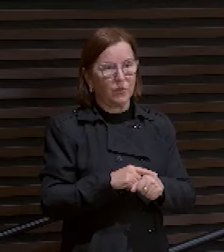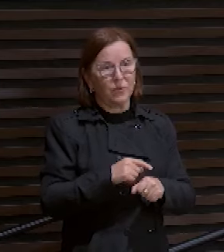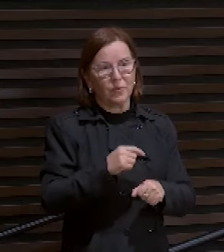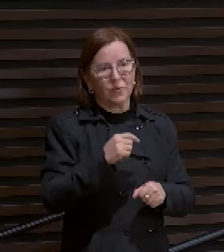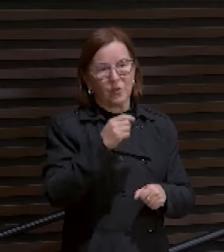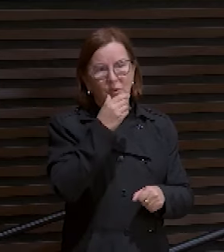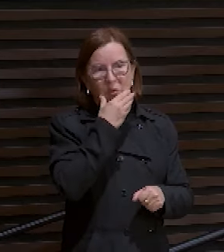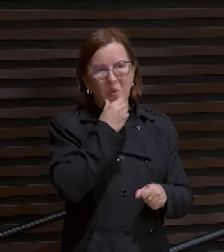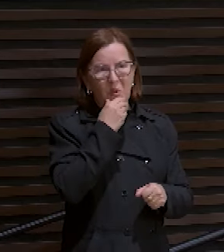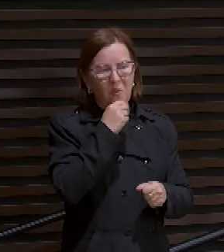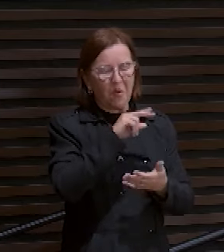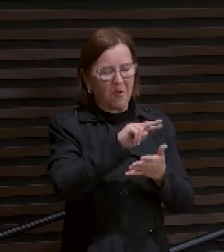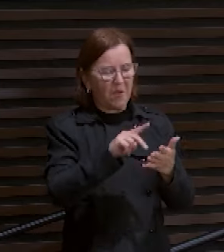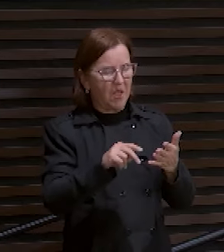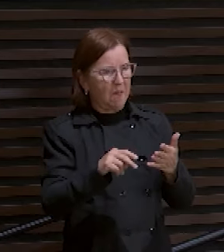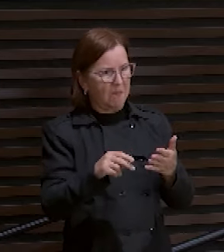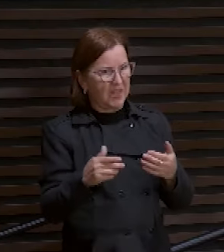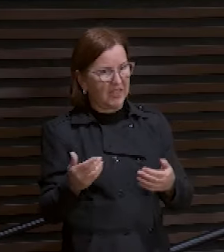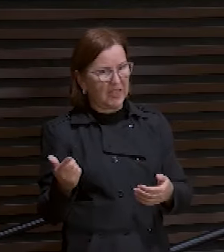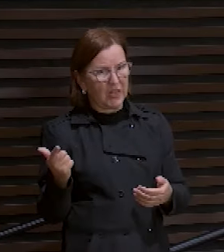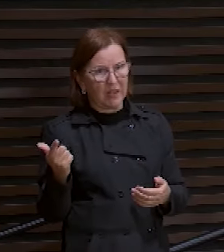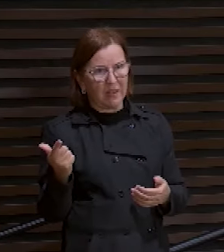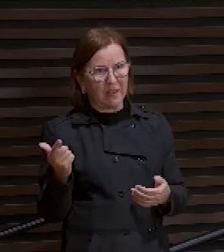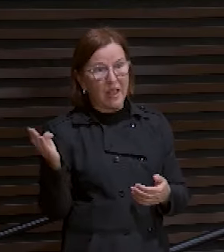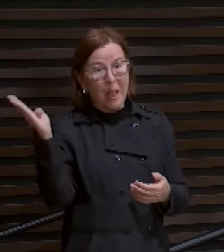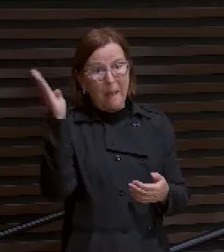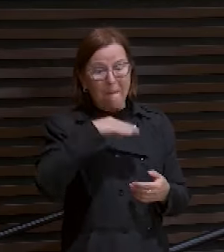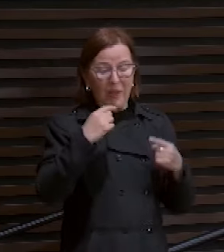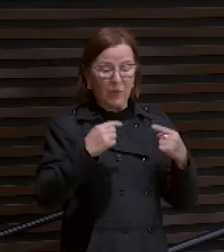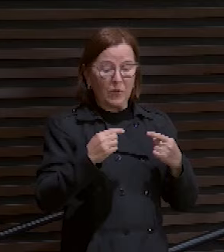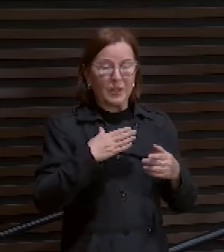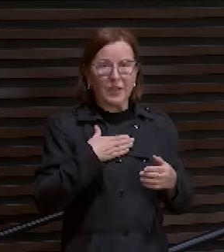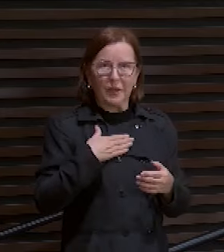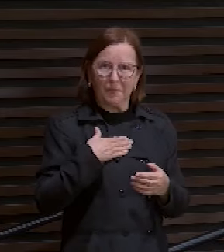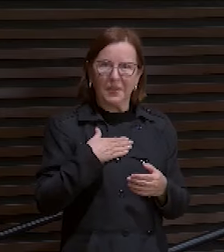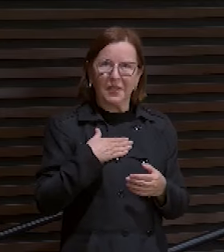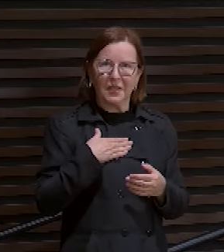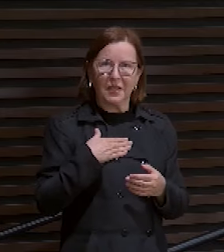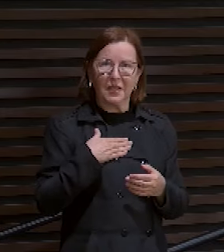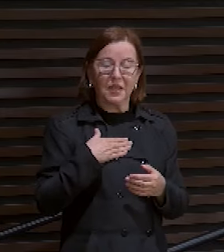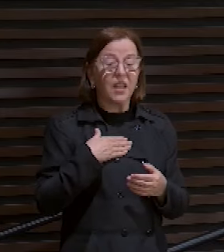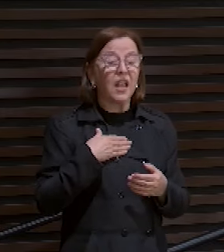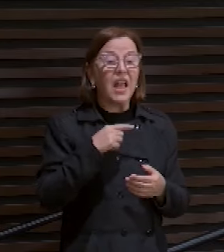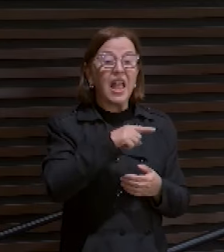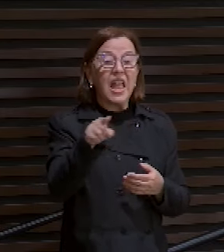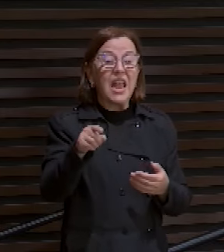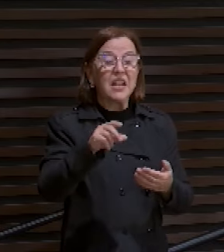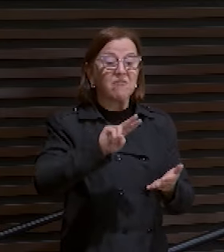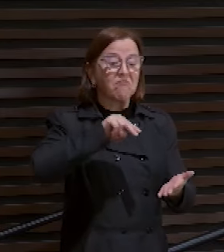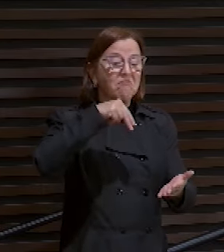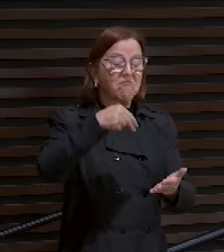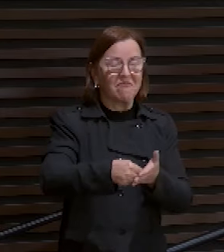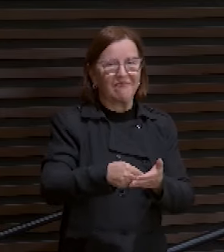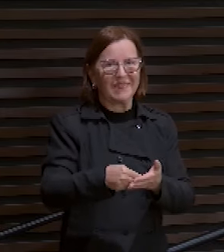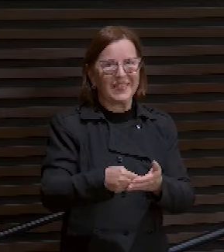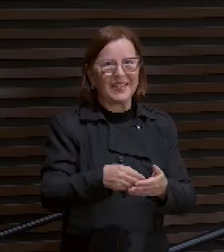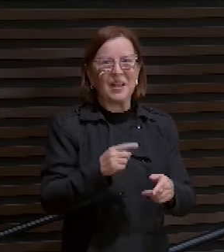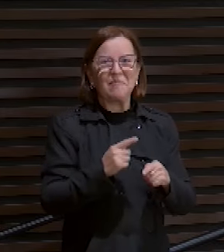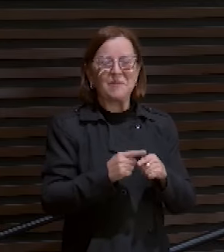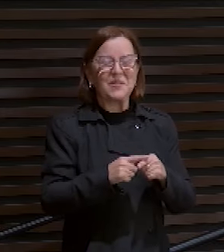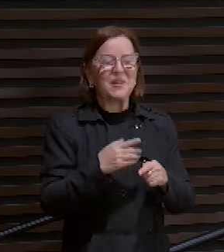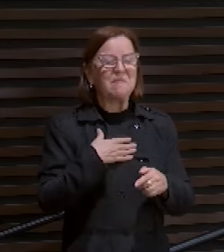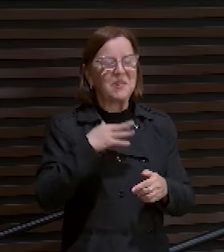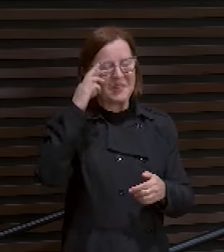meus inimigos e adversários, é que tropeçarão e cairão. Por que que eles tropeçarão e cairão? Porque o Senhor é a minha salvação.